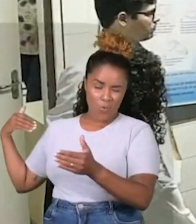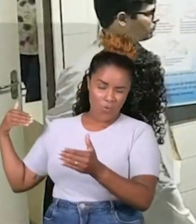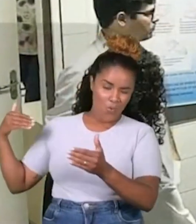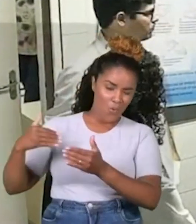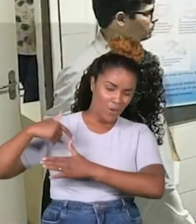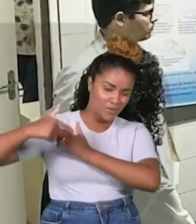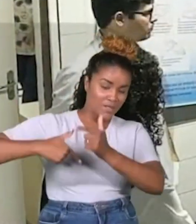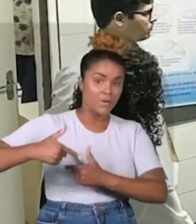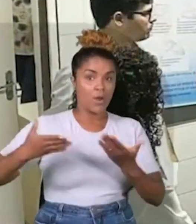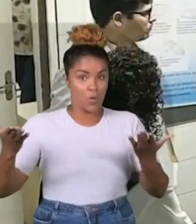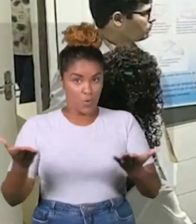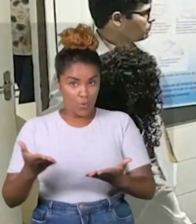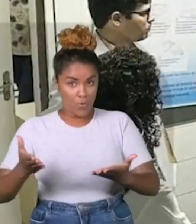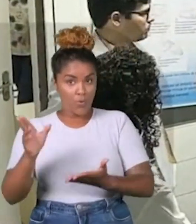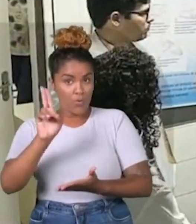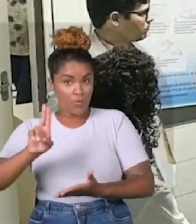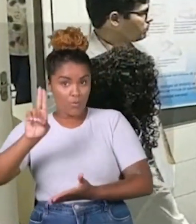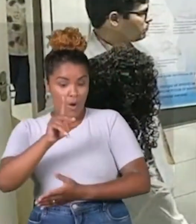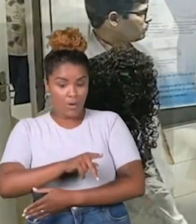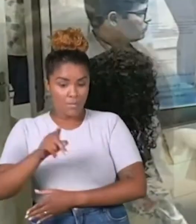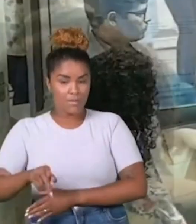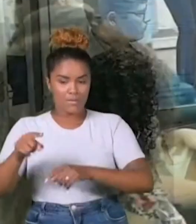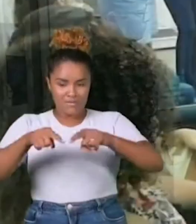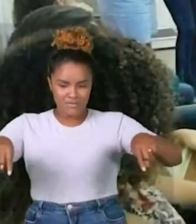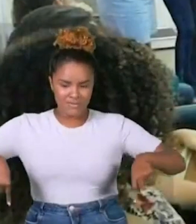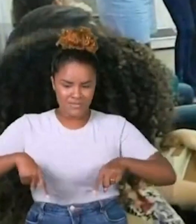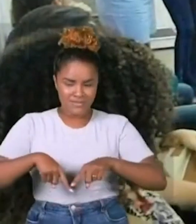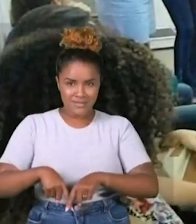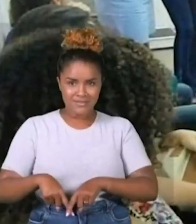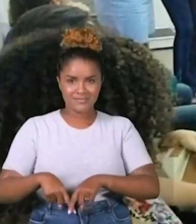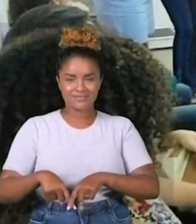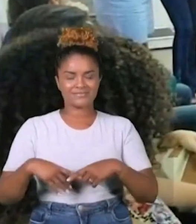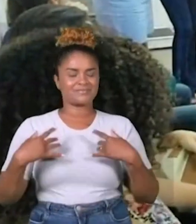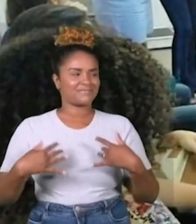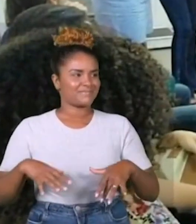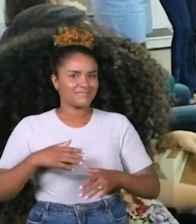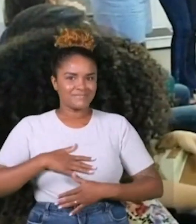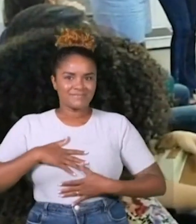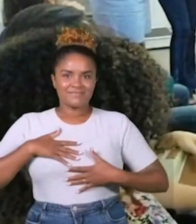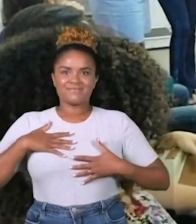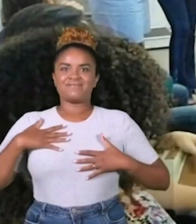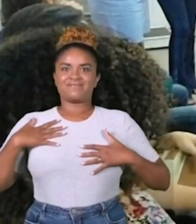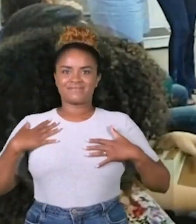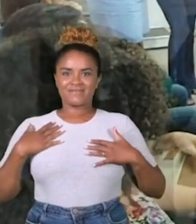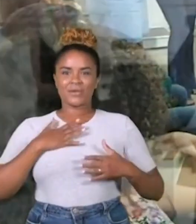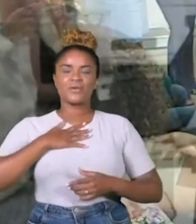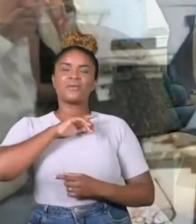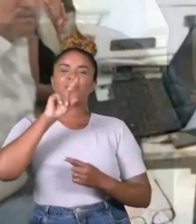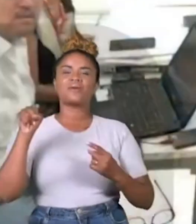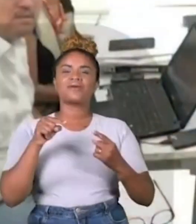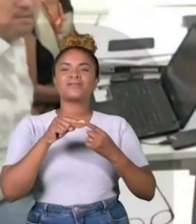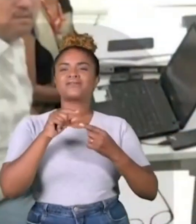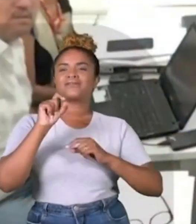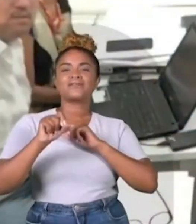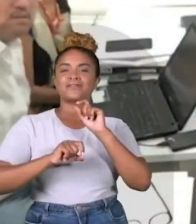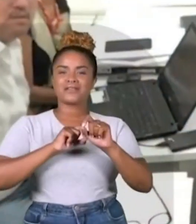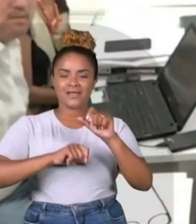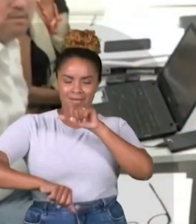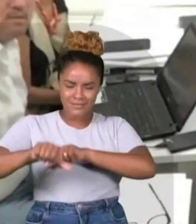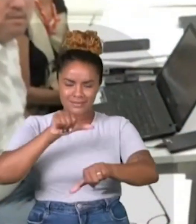professor universitário. Estar em sala de aula me renova, faz parte da minha missão de vida, que é